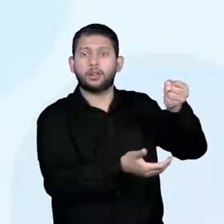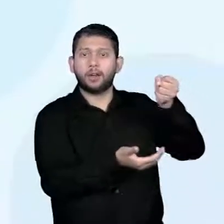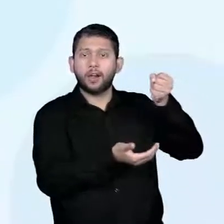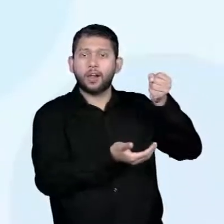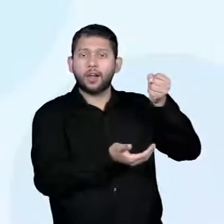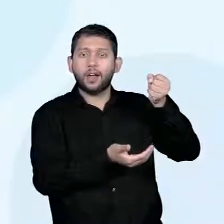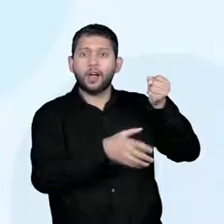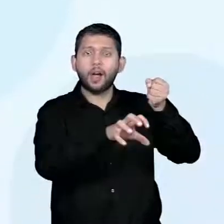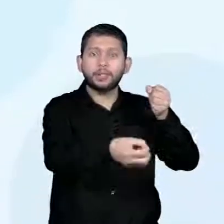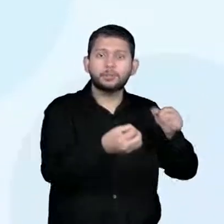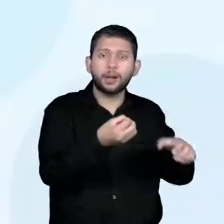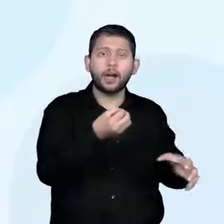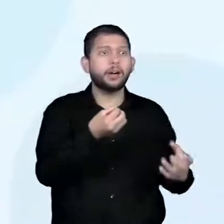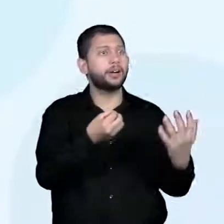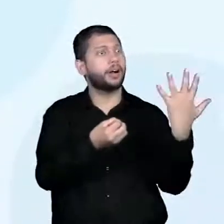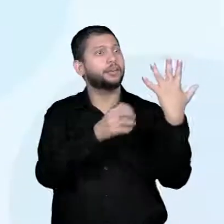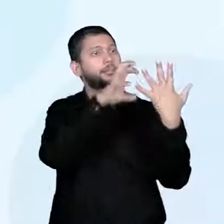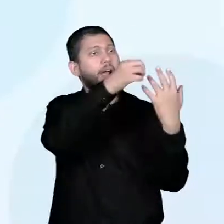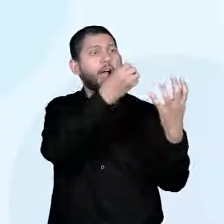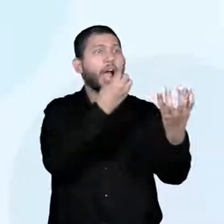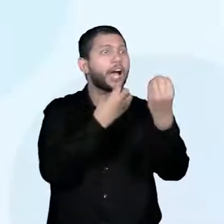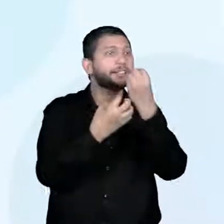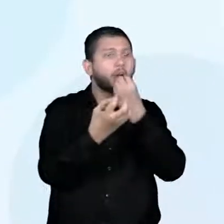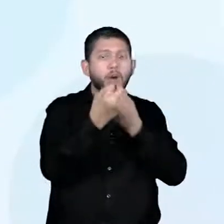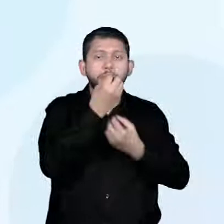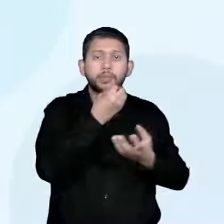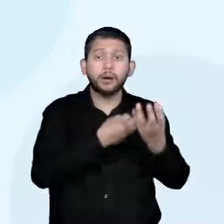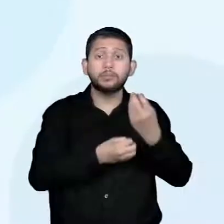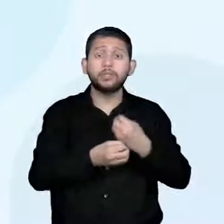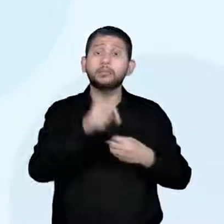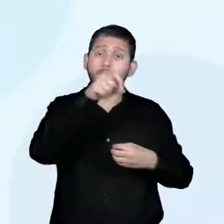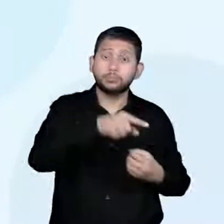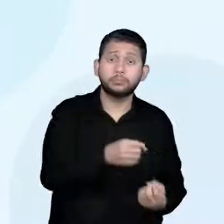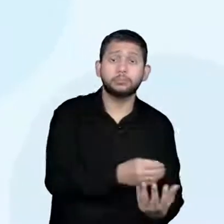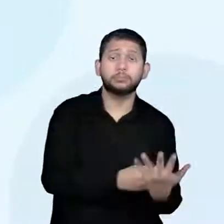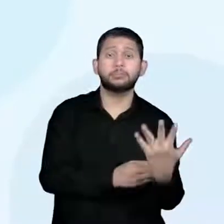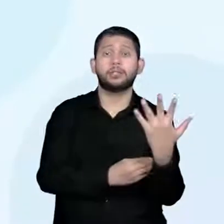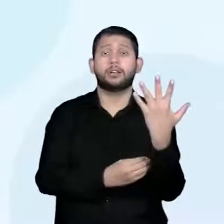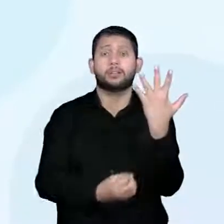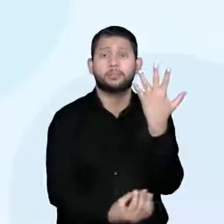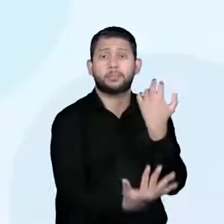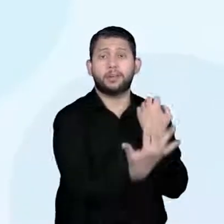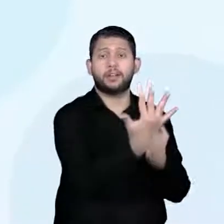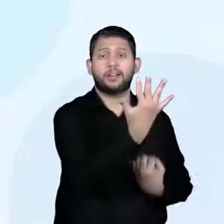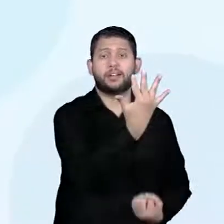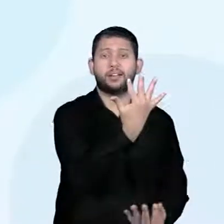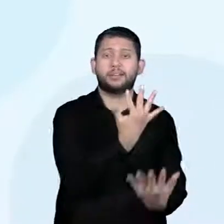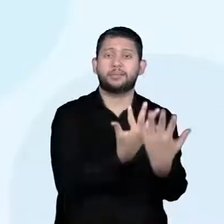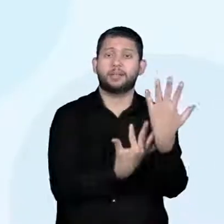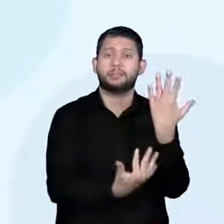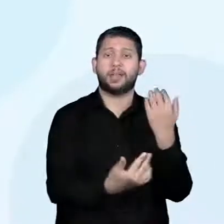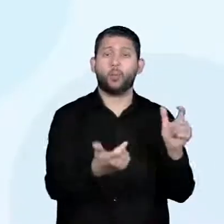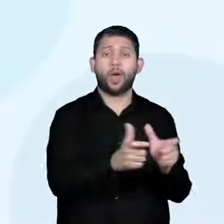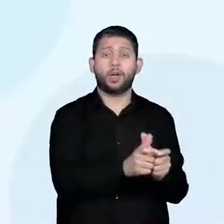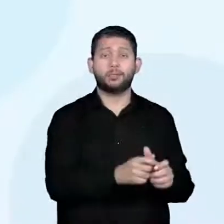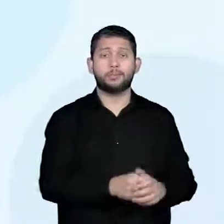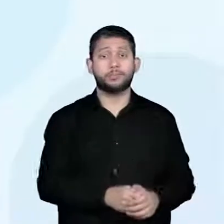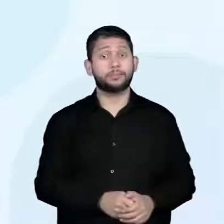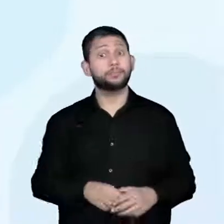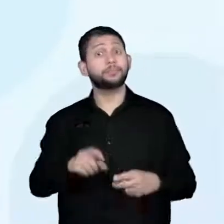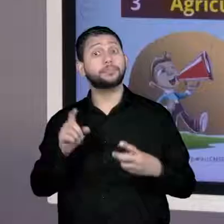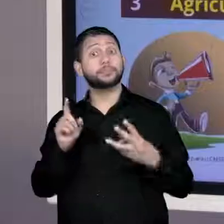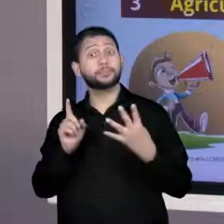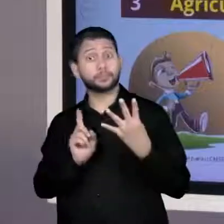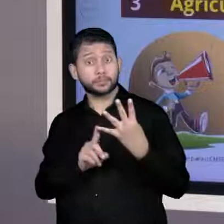Professor, o que é a domestificação? Ele, de vez de buscar o animal na selva, ele começa a